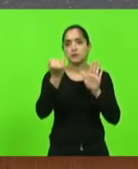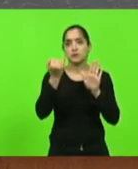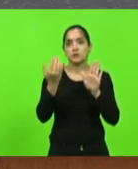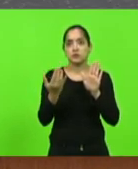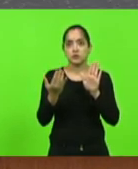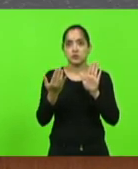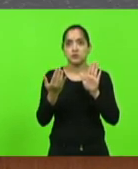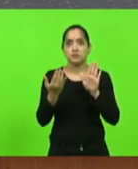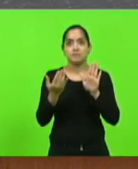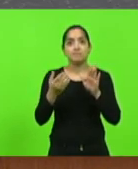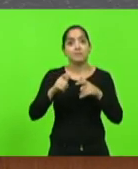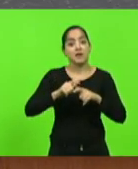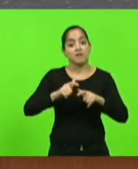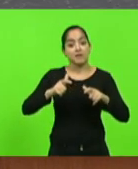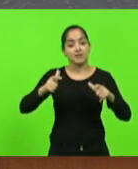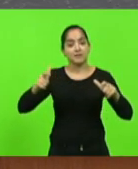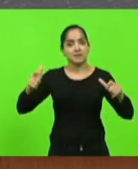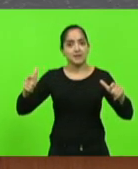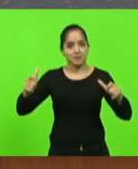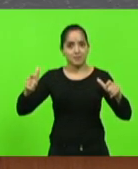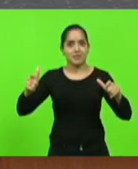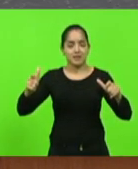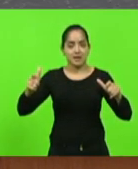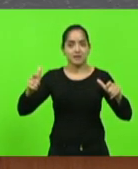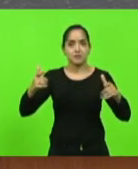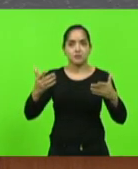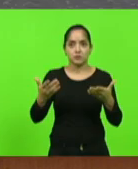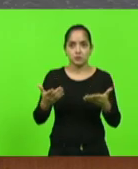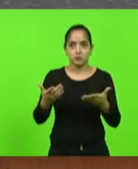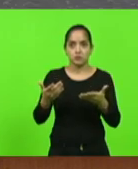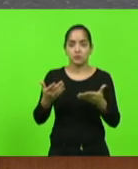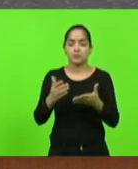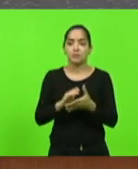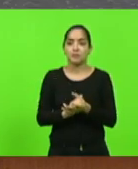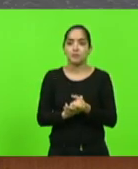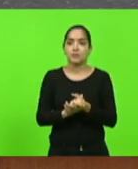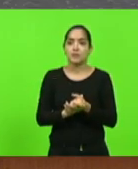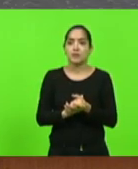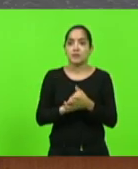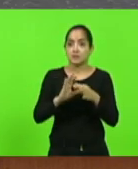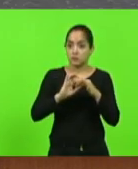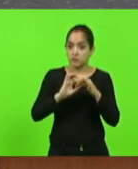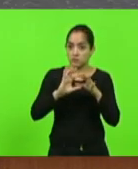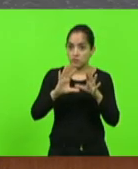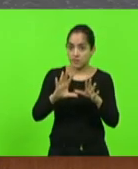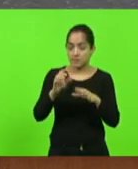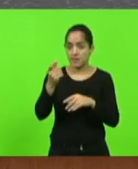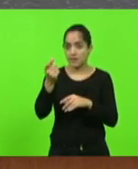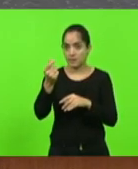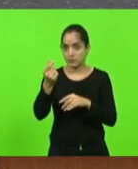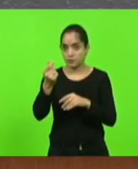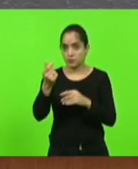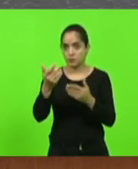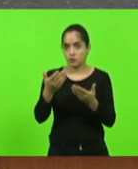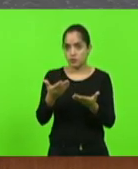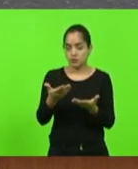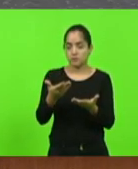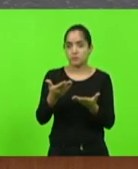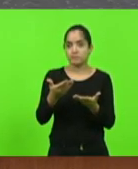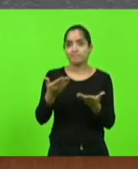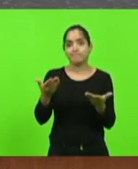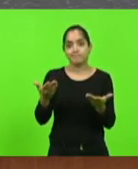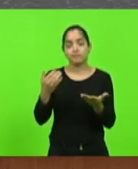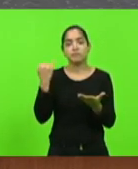que deva ser ampliado inclusive os valores que estão sendo disponibilizados me parece que claro que é